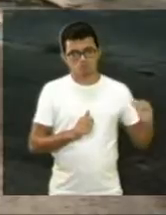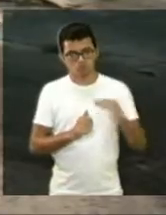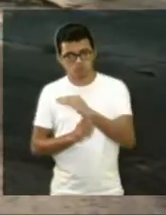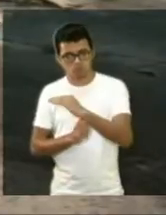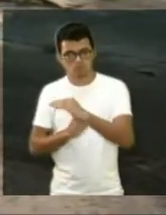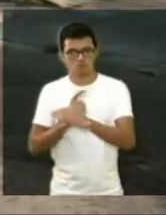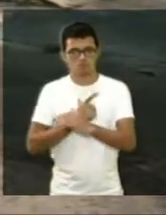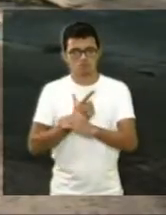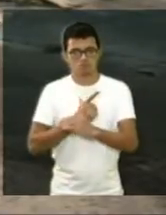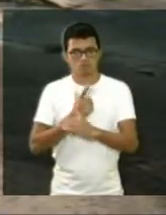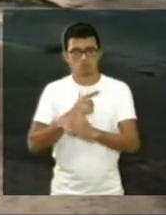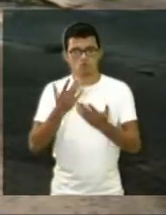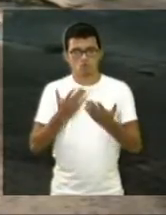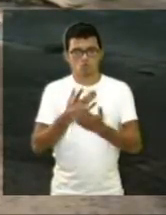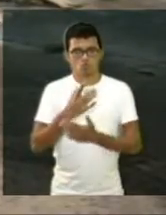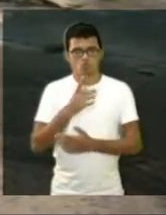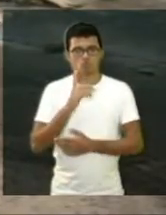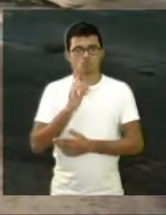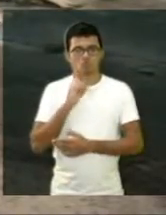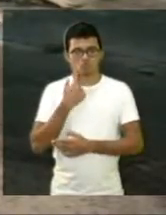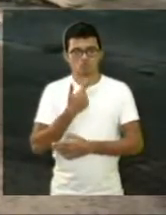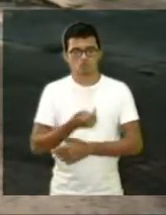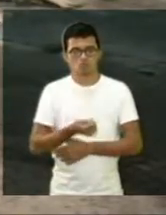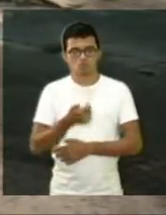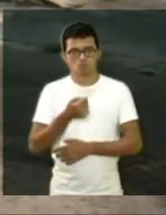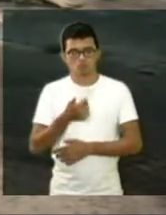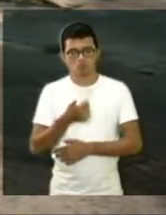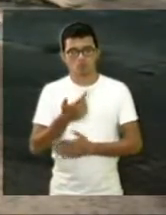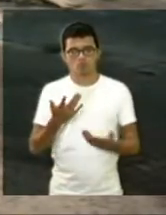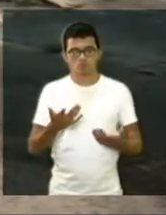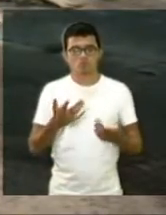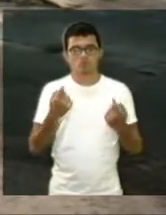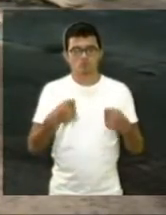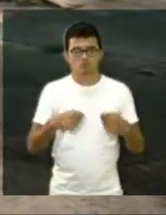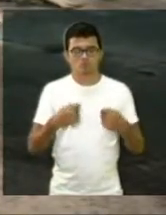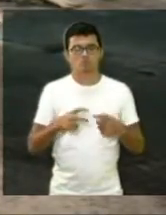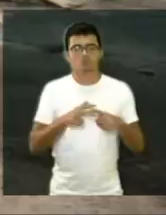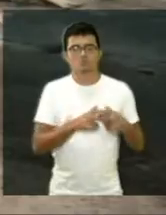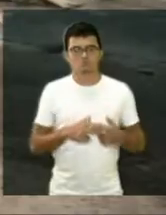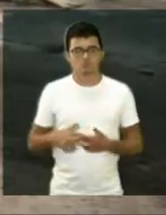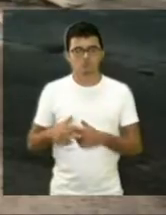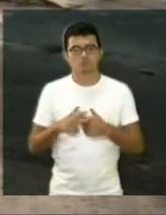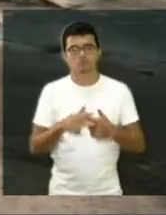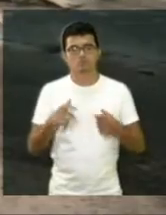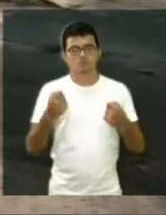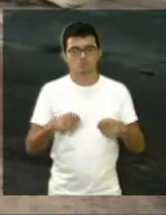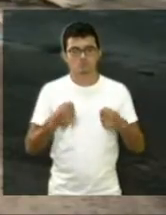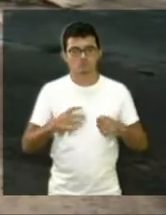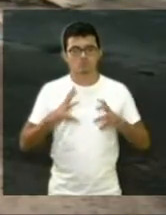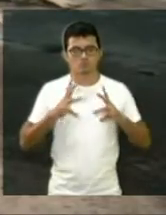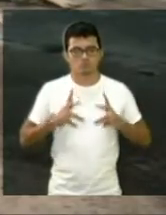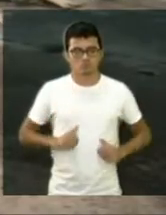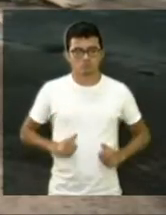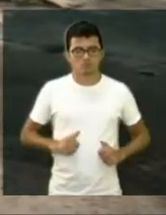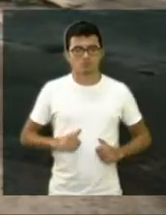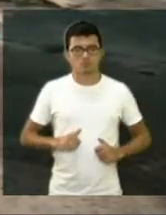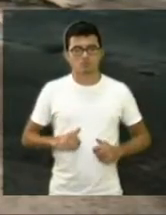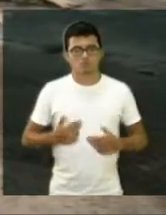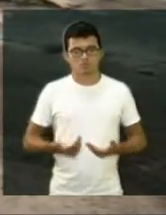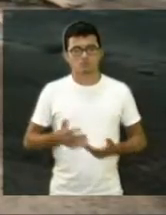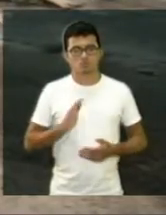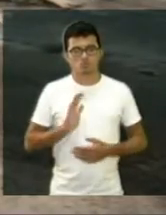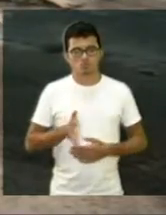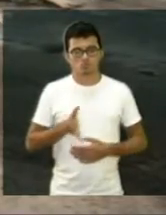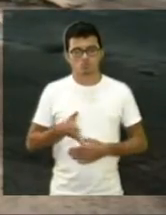ainda o lixo até que está pouco. Então, não tem condições, tem que dar manutenção, tem que dar limpeza, e isso já vem se